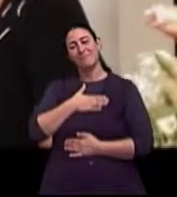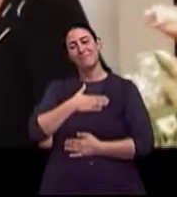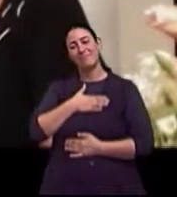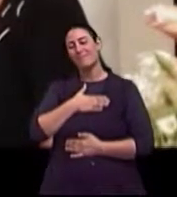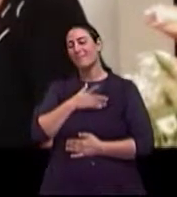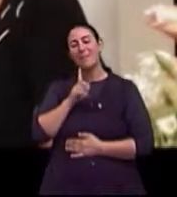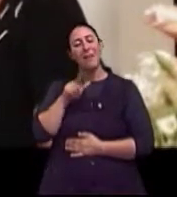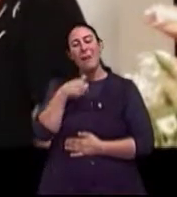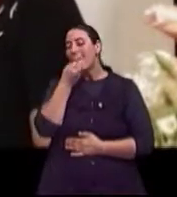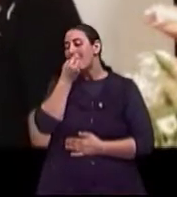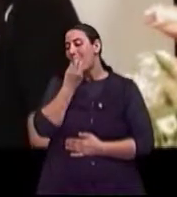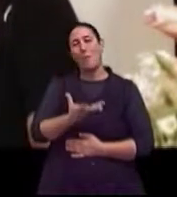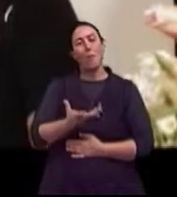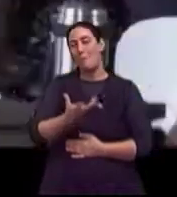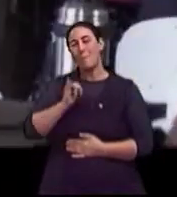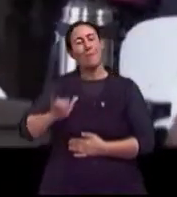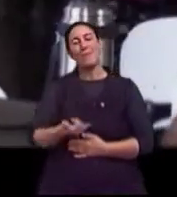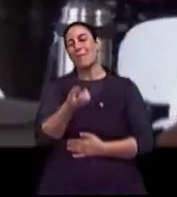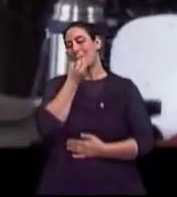é bom. Enquanto durar, é bom.